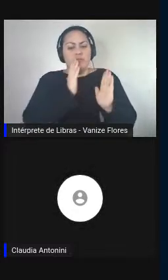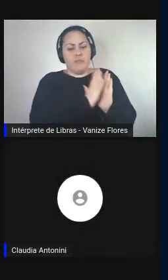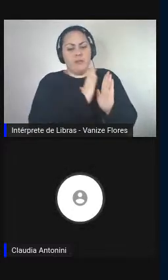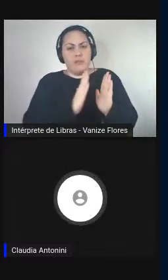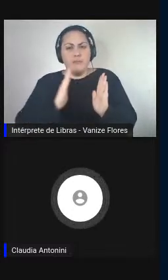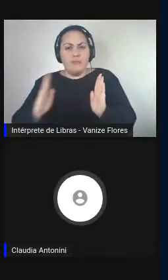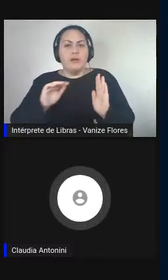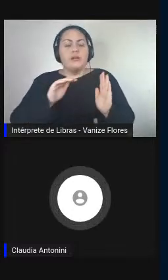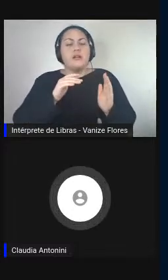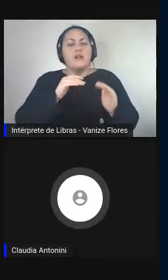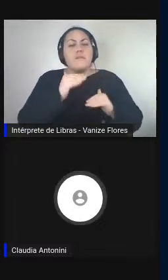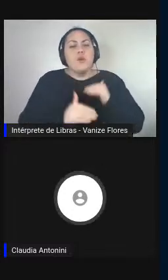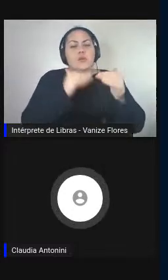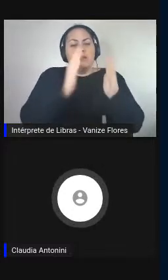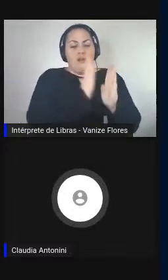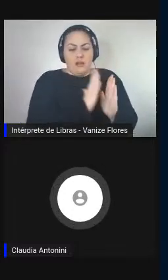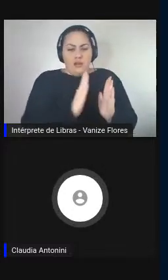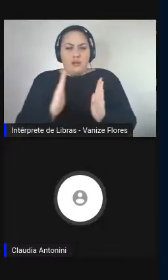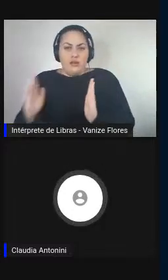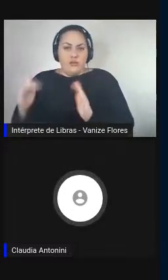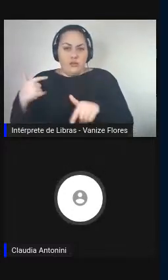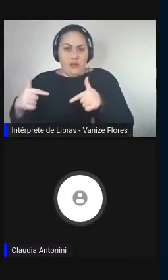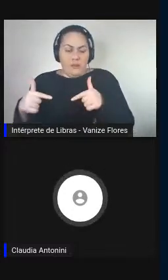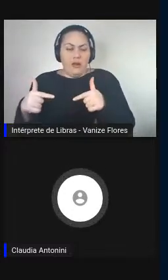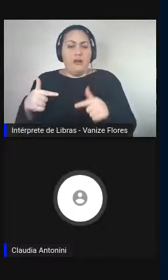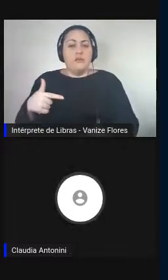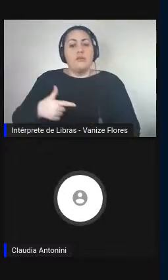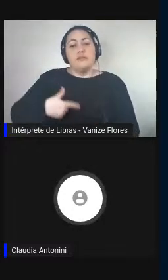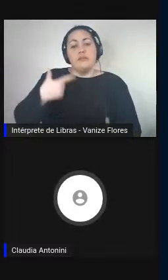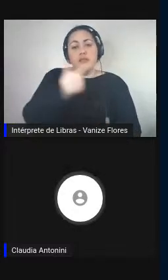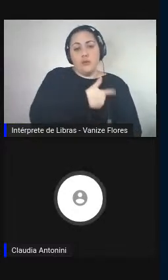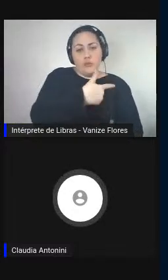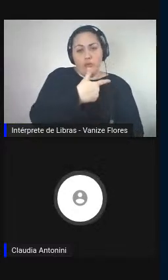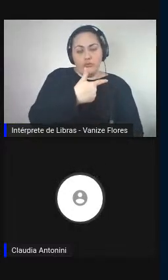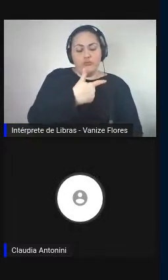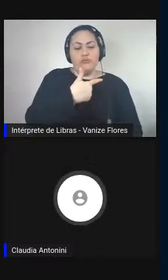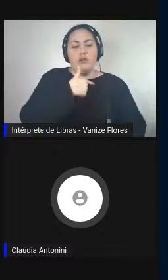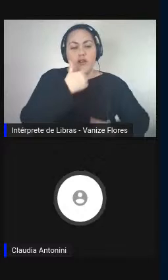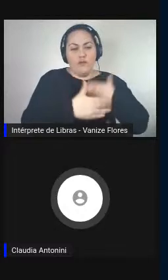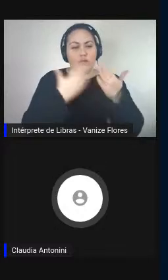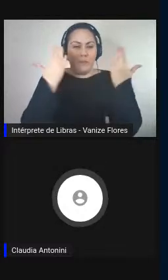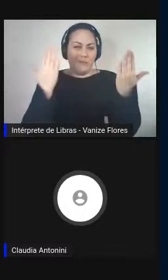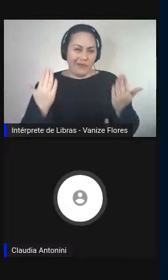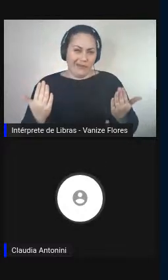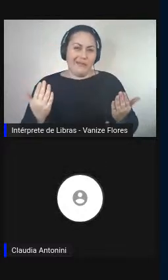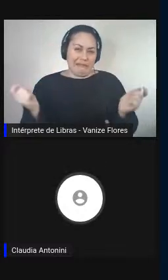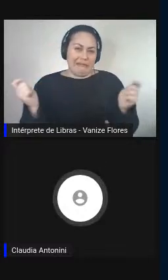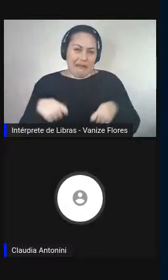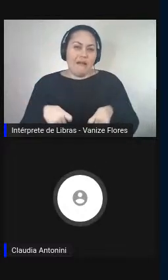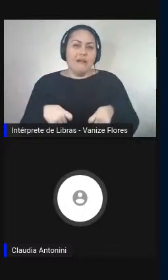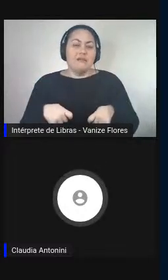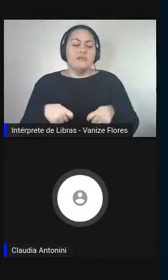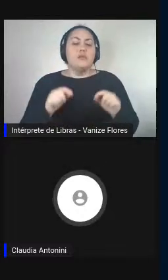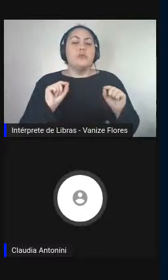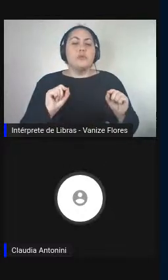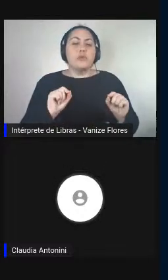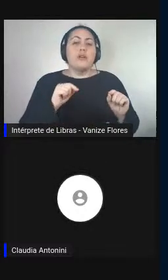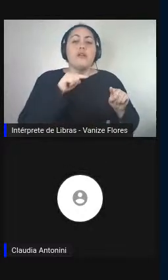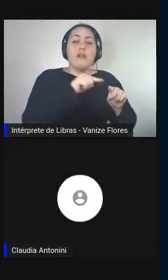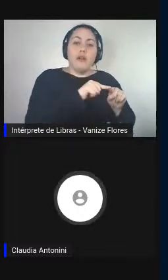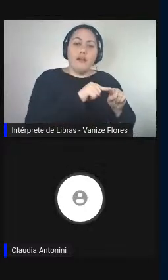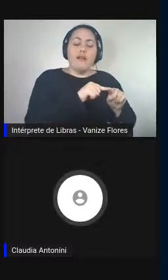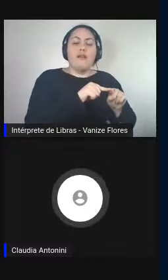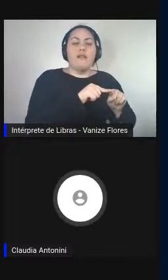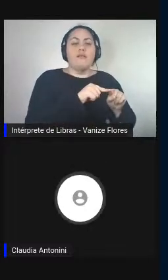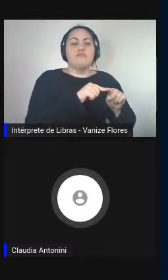A segunda evolução paralela que se está aproximando é a presença